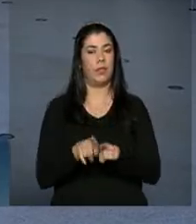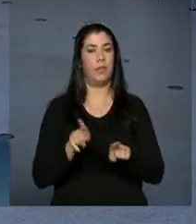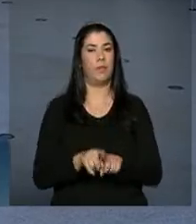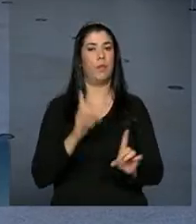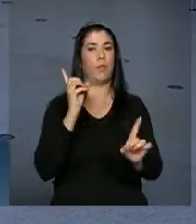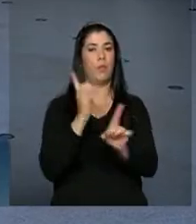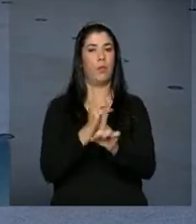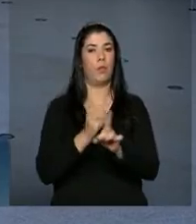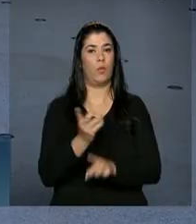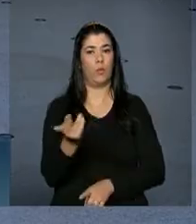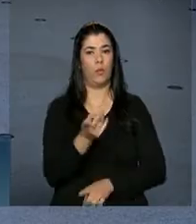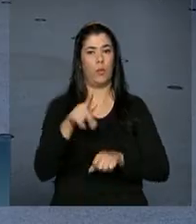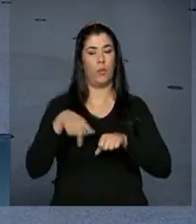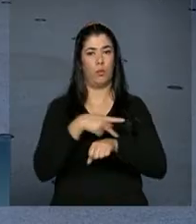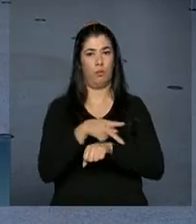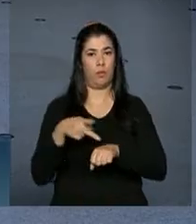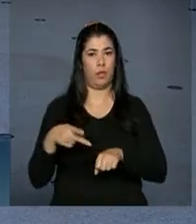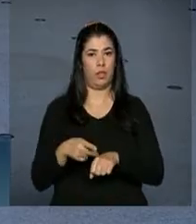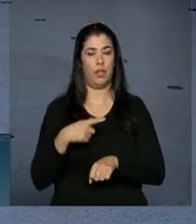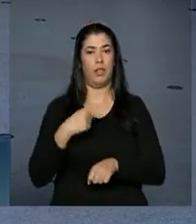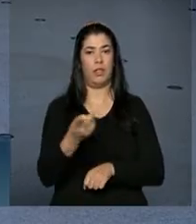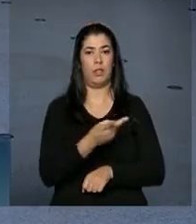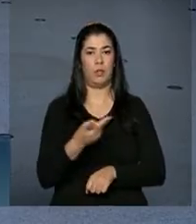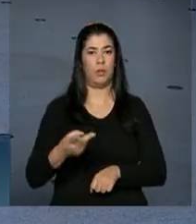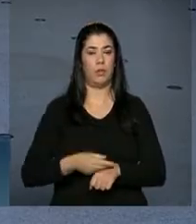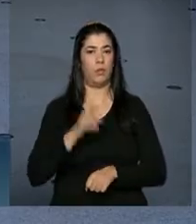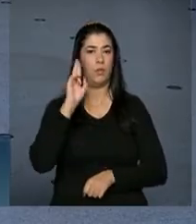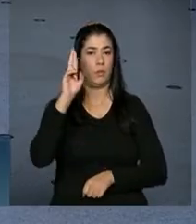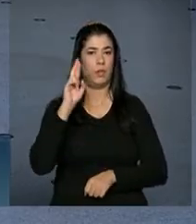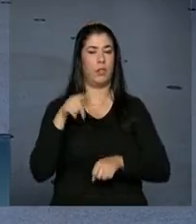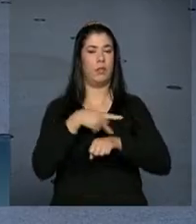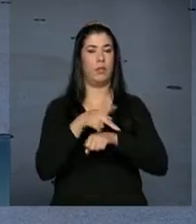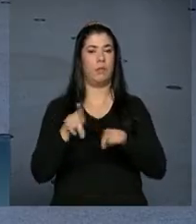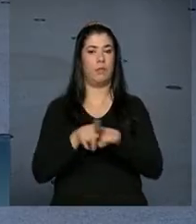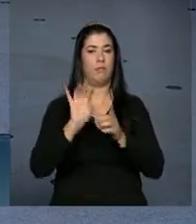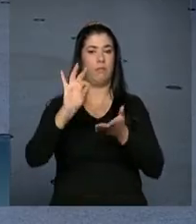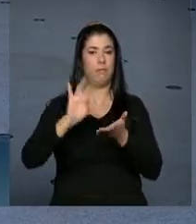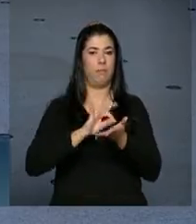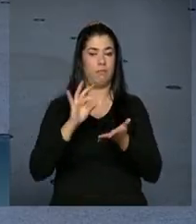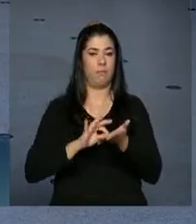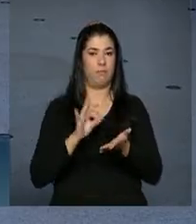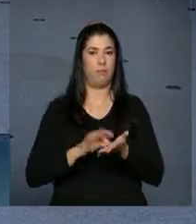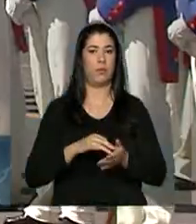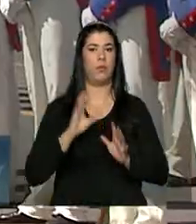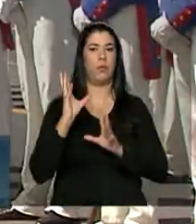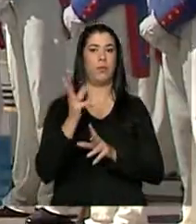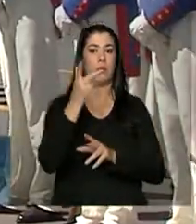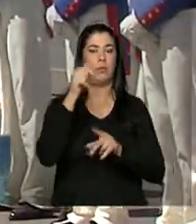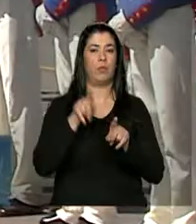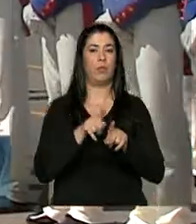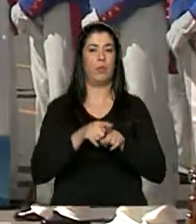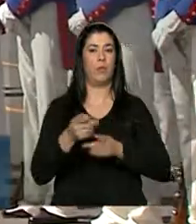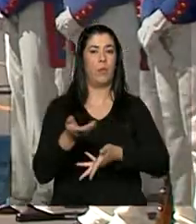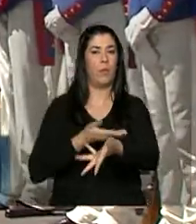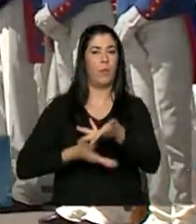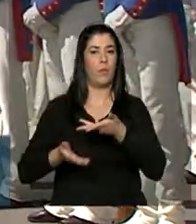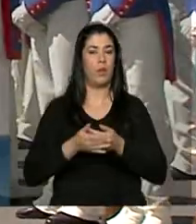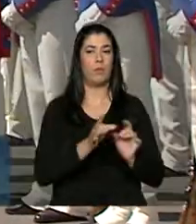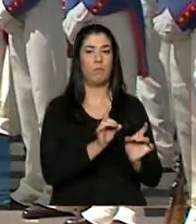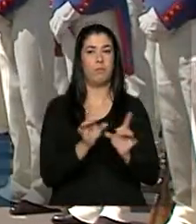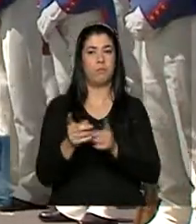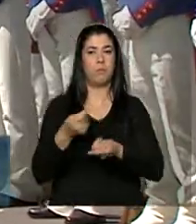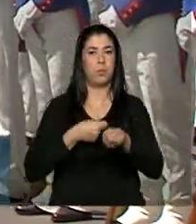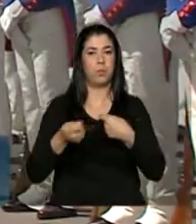privado, as duas chefes de Estado participarão de cerimônia de assinatura de atos de cooperação e de negócios para